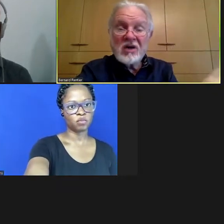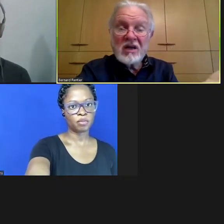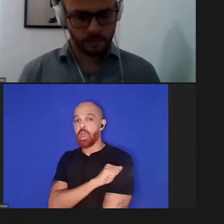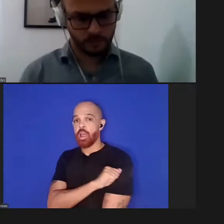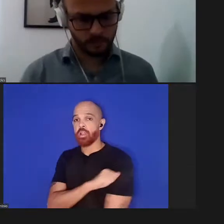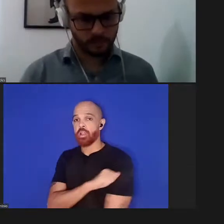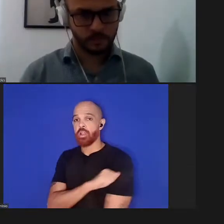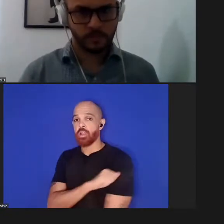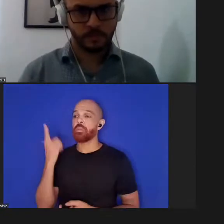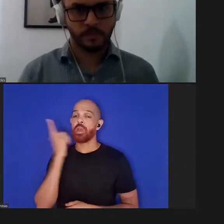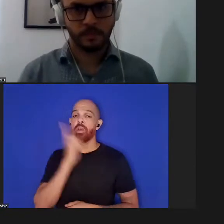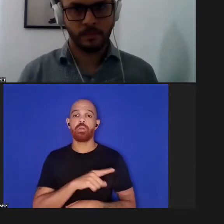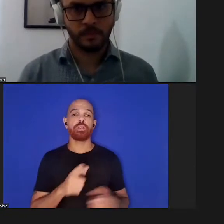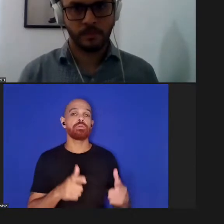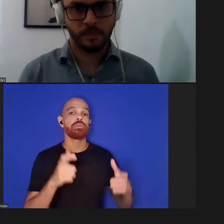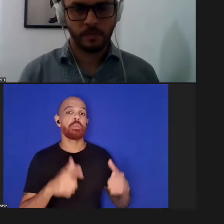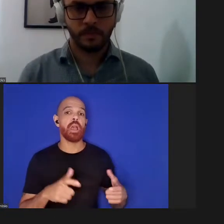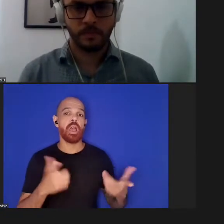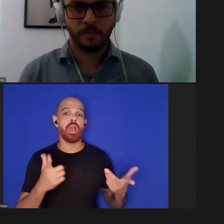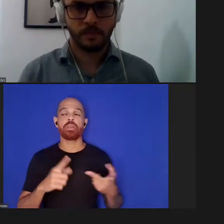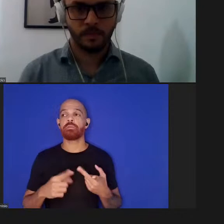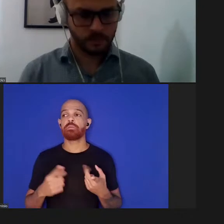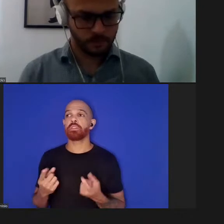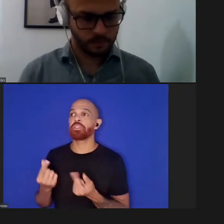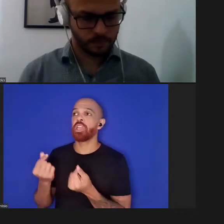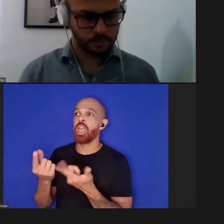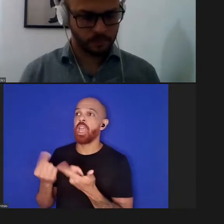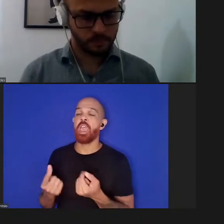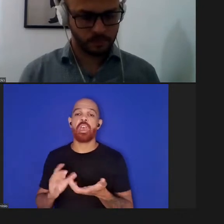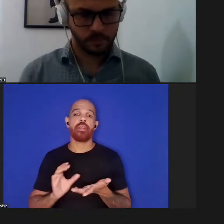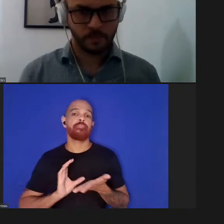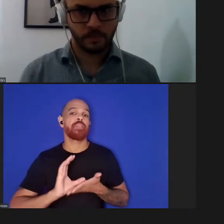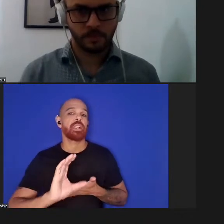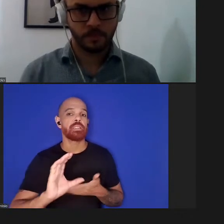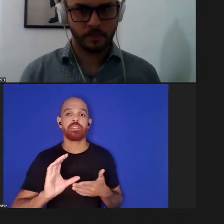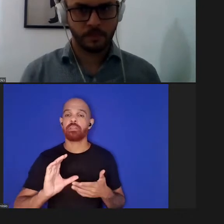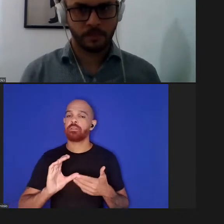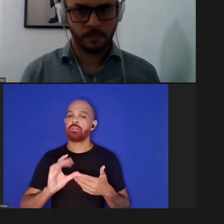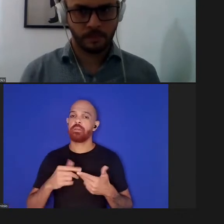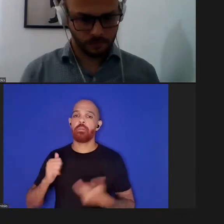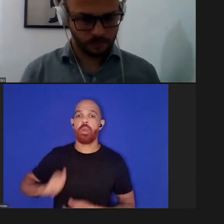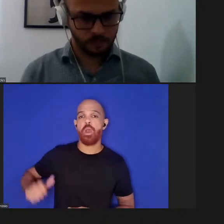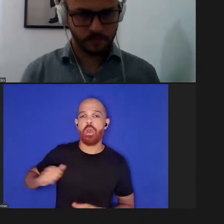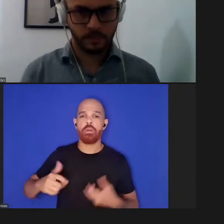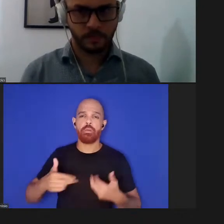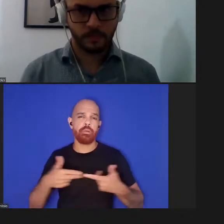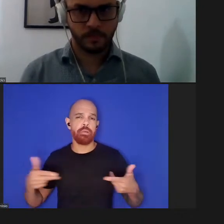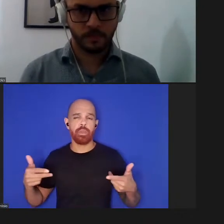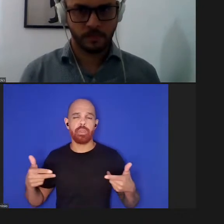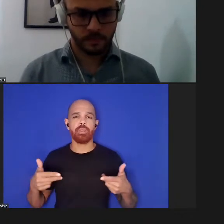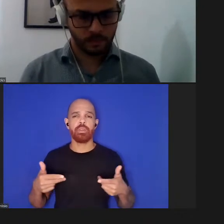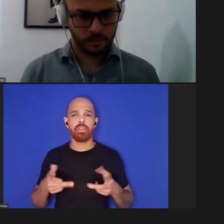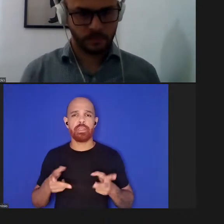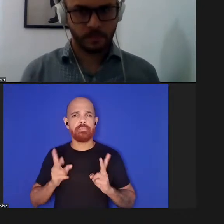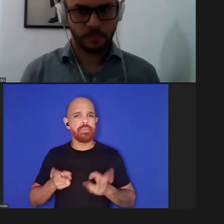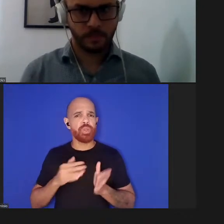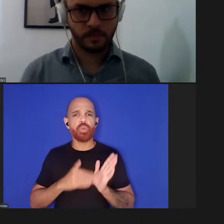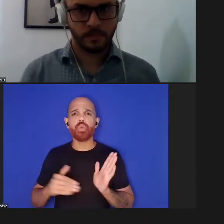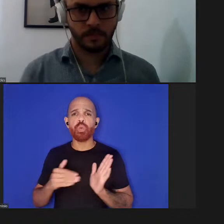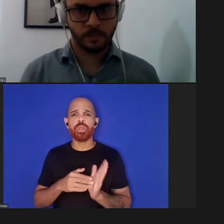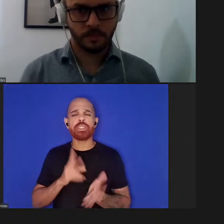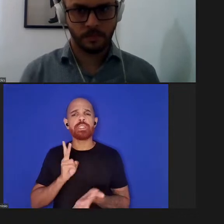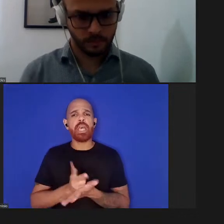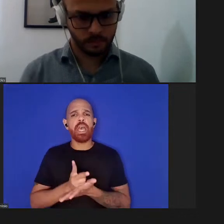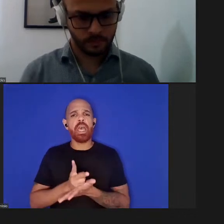um espaço dinheiro financiamento bolsas enfim tudo está sendo sempre